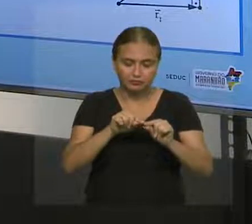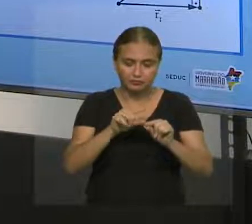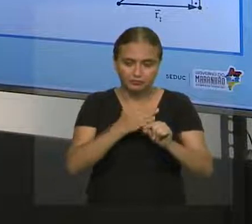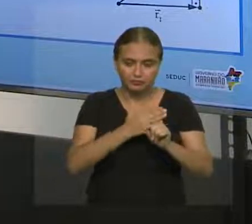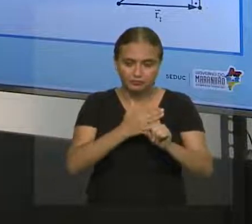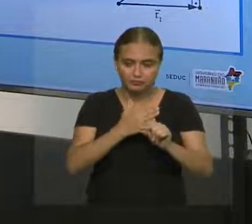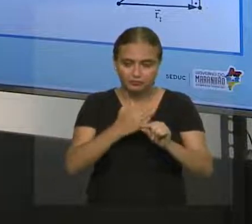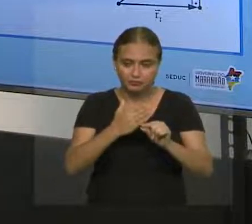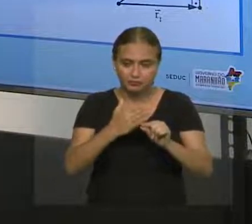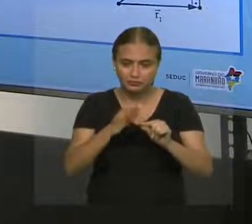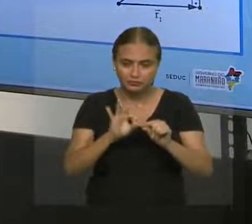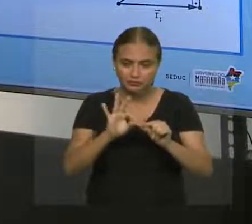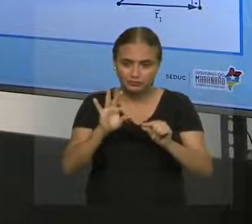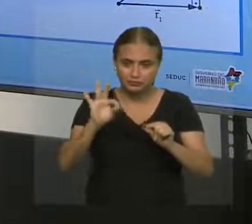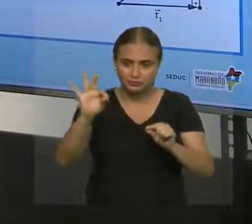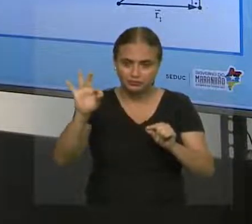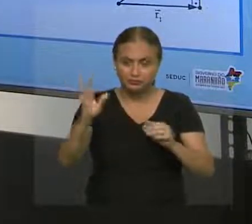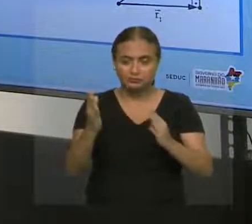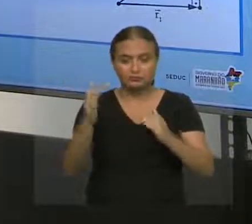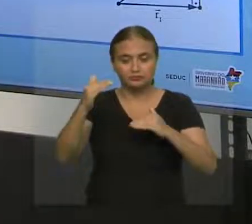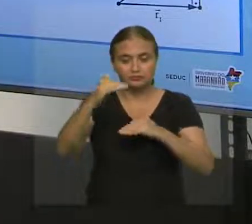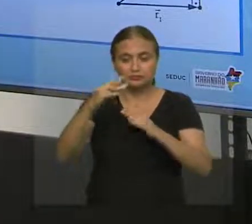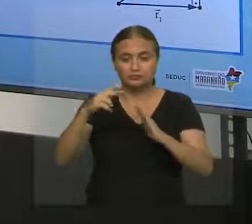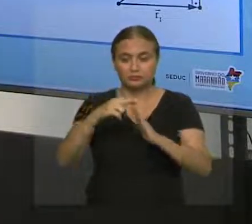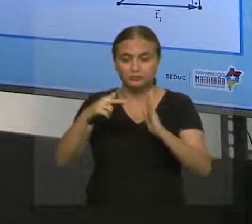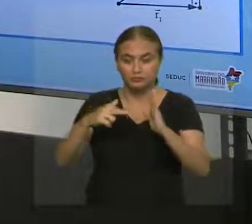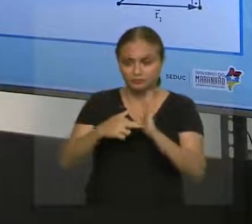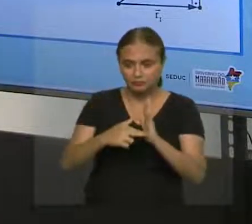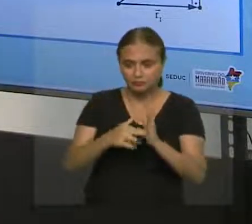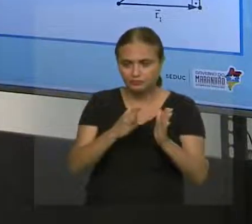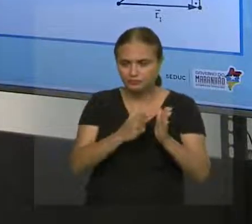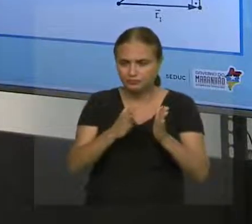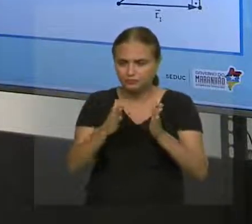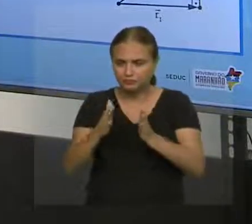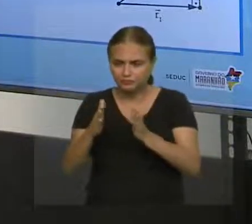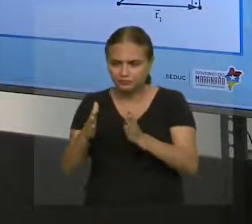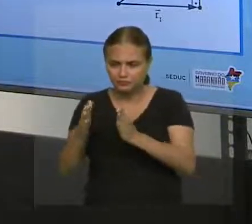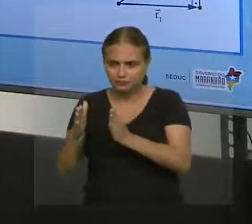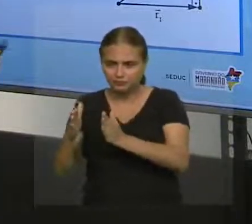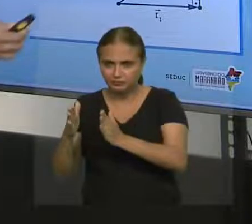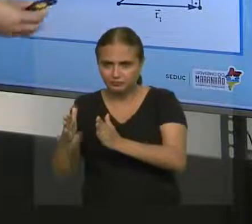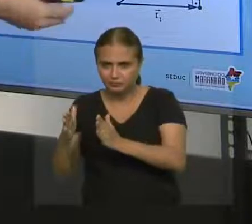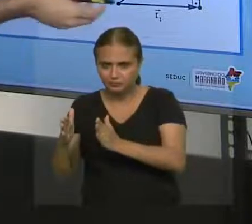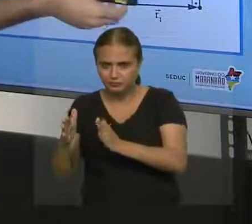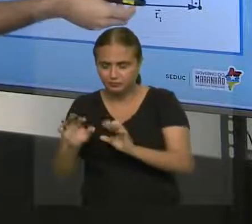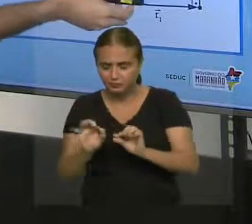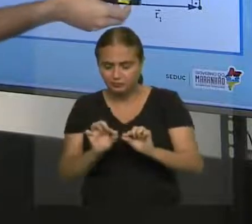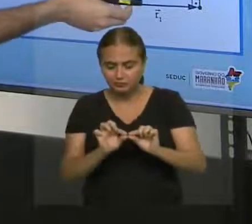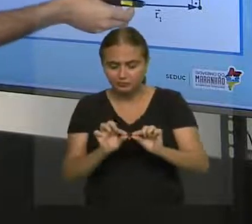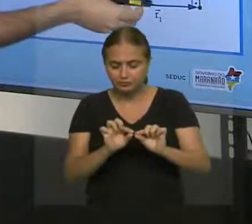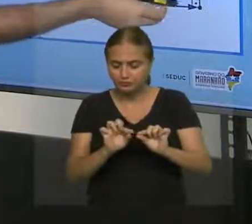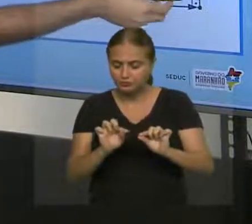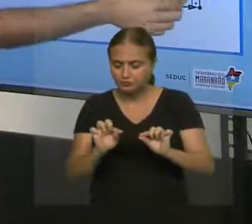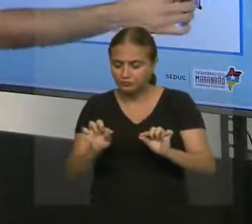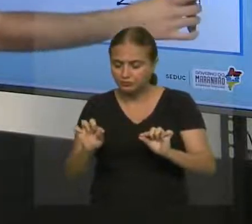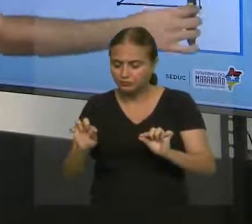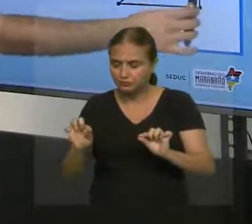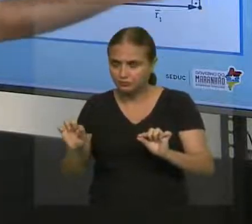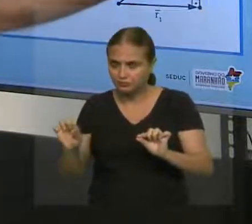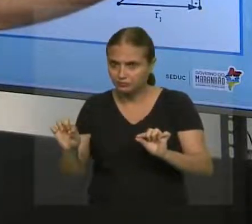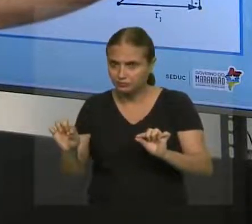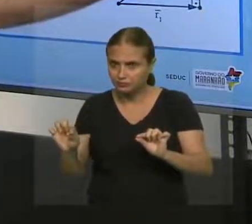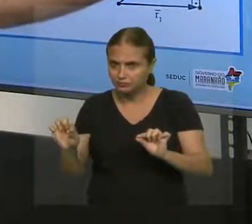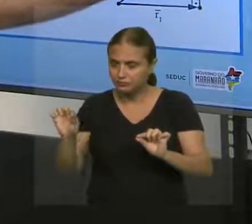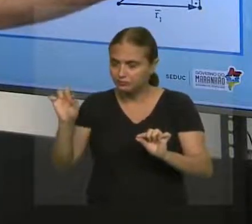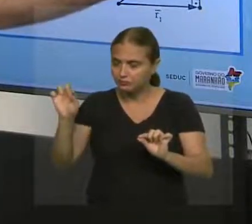Regra do polígono, eu não ligo por origem, eu ligo em sequência. Origem com extremidade. Olha aí, Ó o vetor 1, depois na